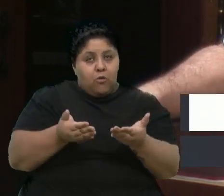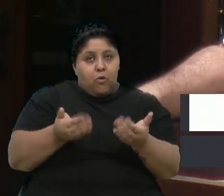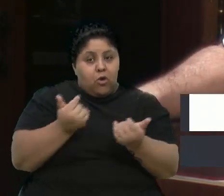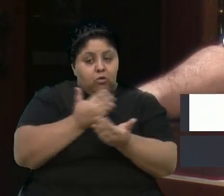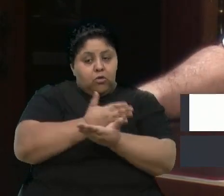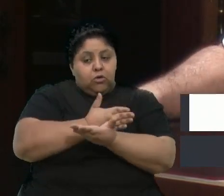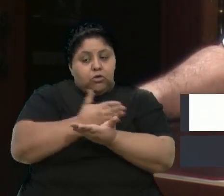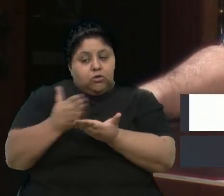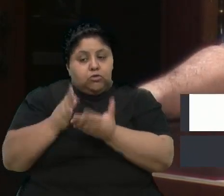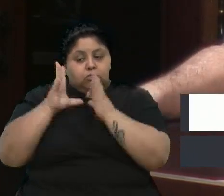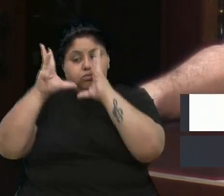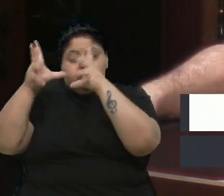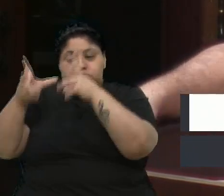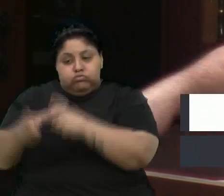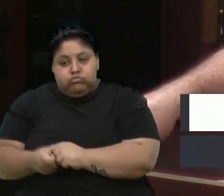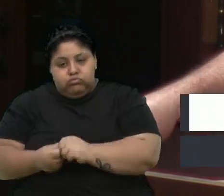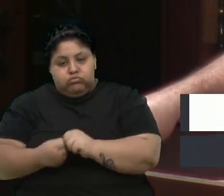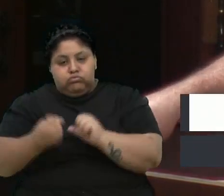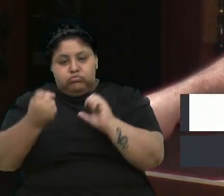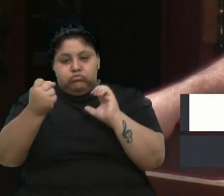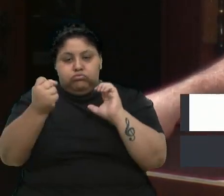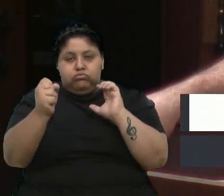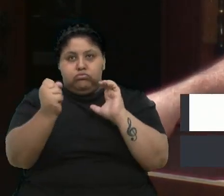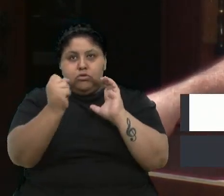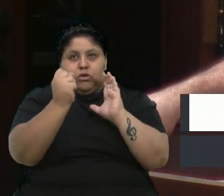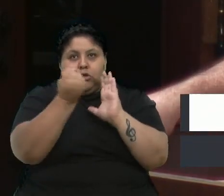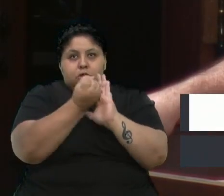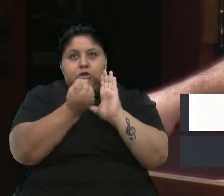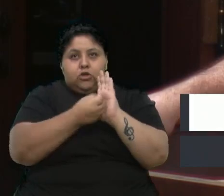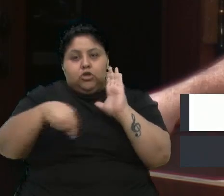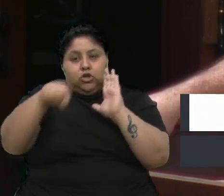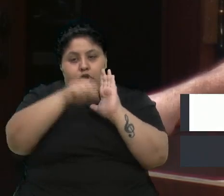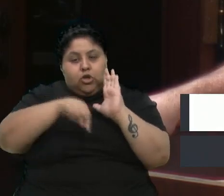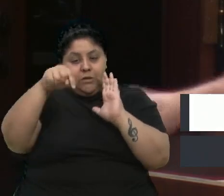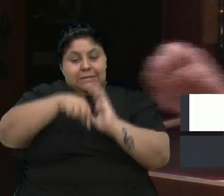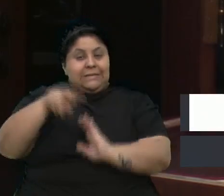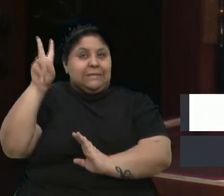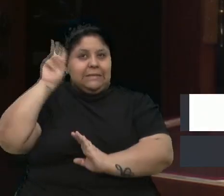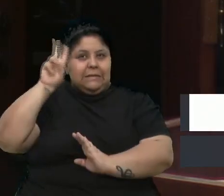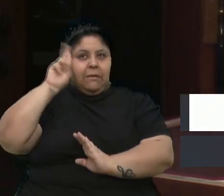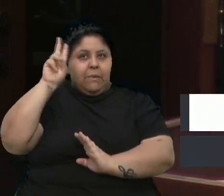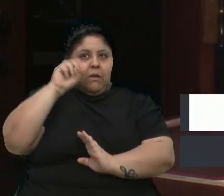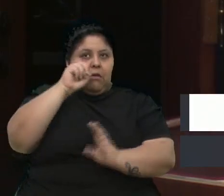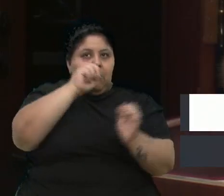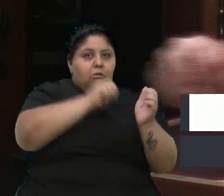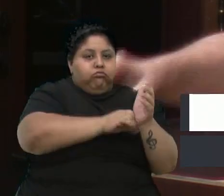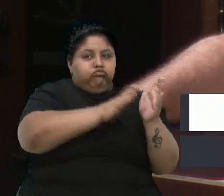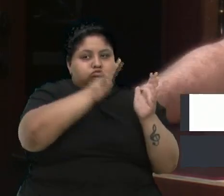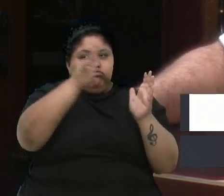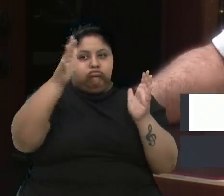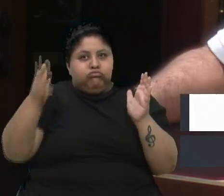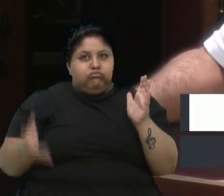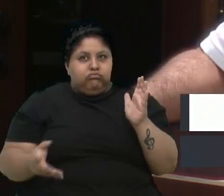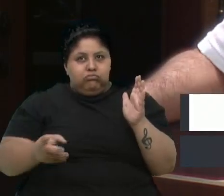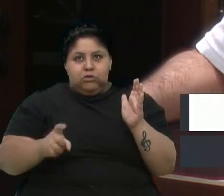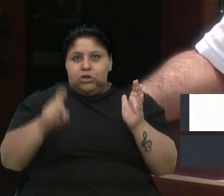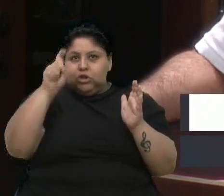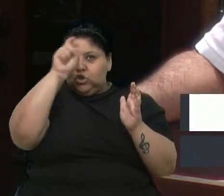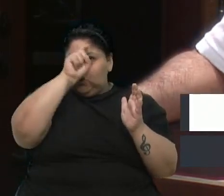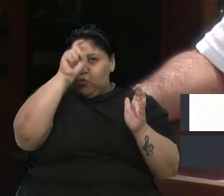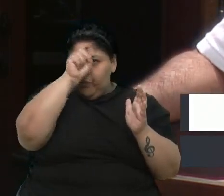todos esses séculos, nós estamos aqui relembrando a passagem de Zumbi dos Palmares,